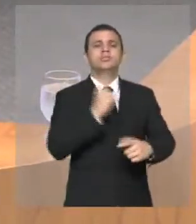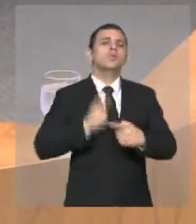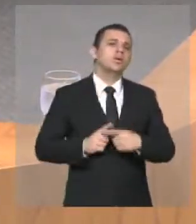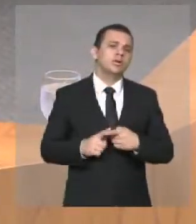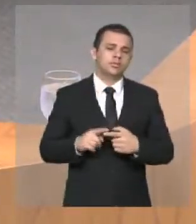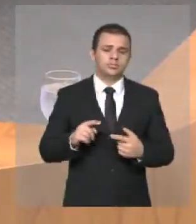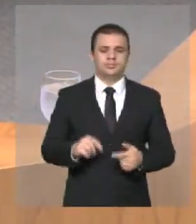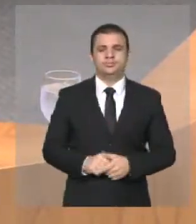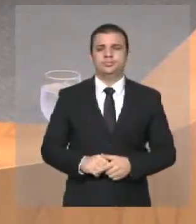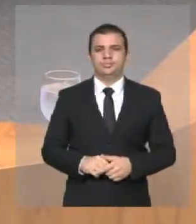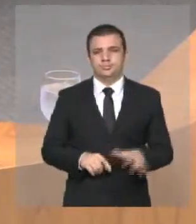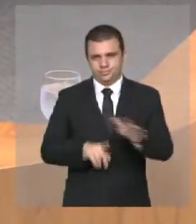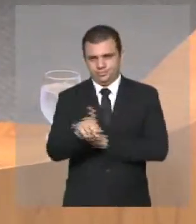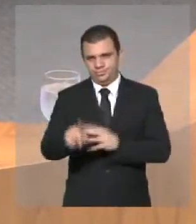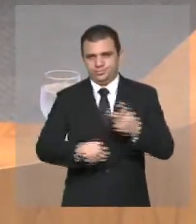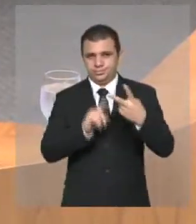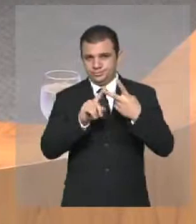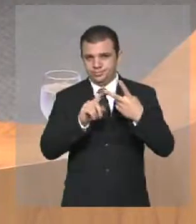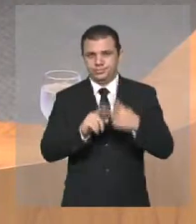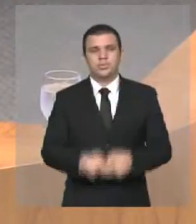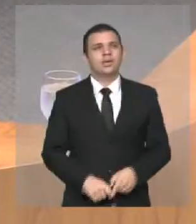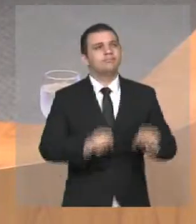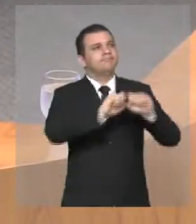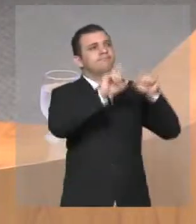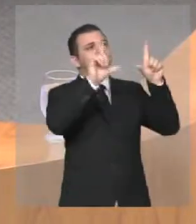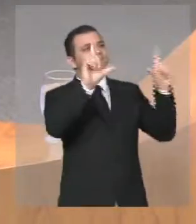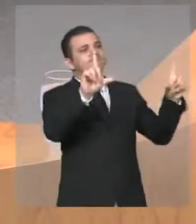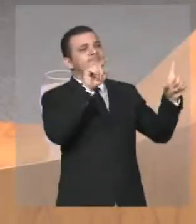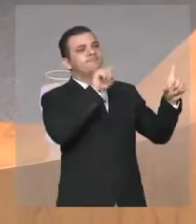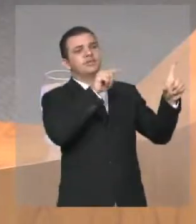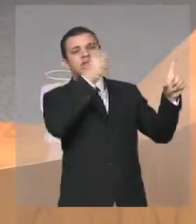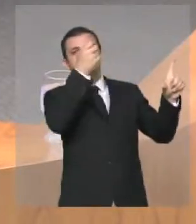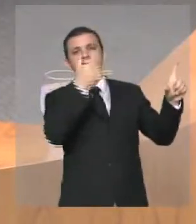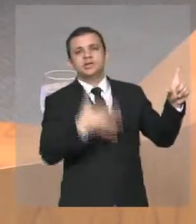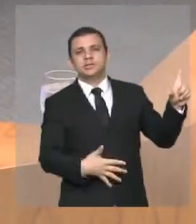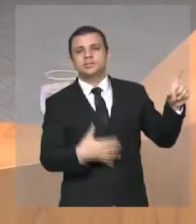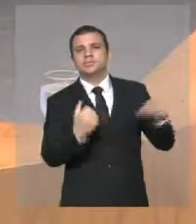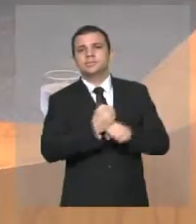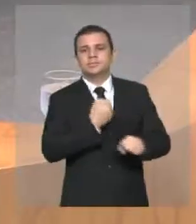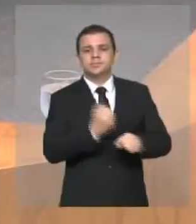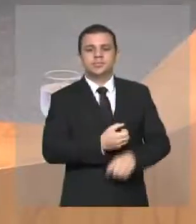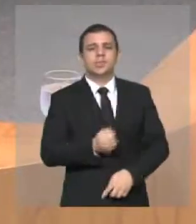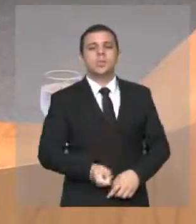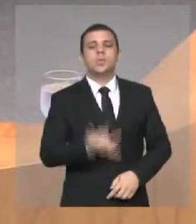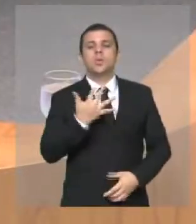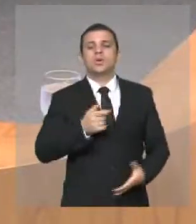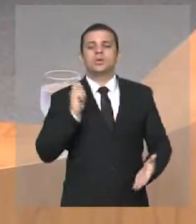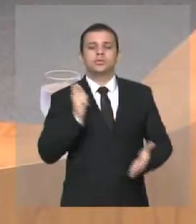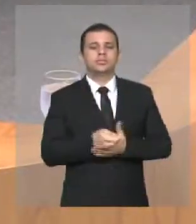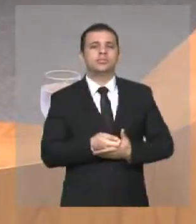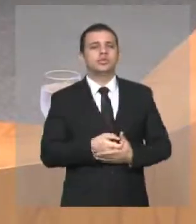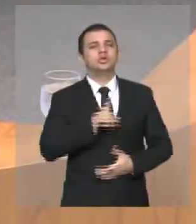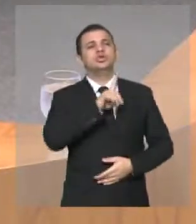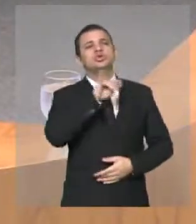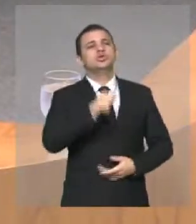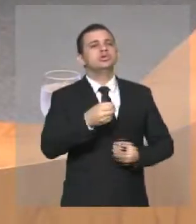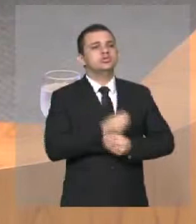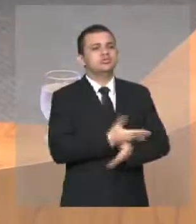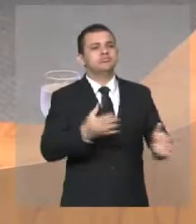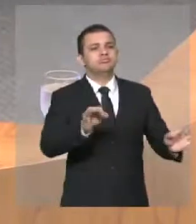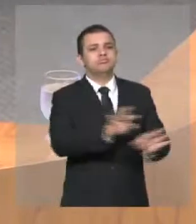Segundo, por que que não tem placa de identificação da obra? o valor da obra, o prazo de entrega da obra,